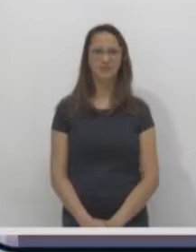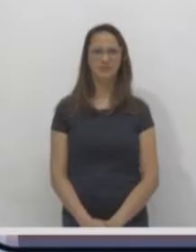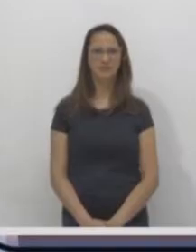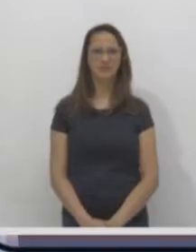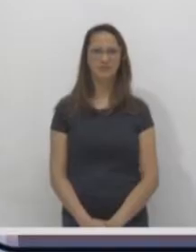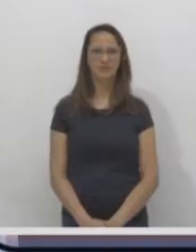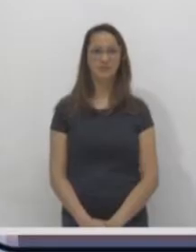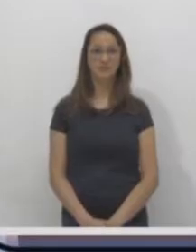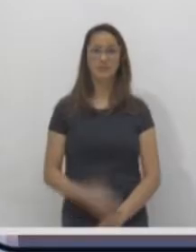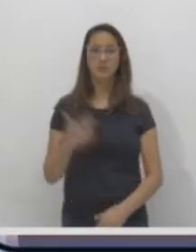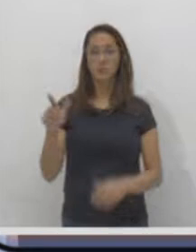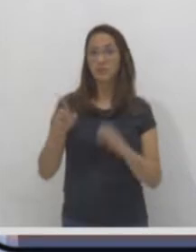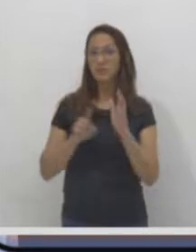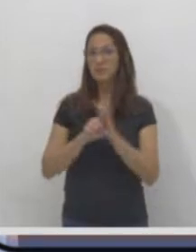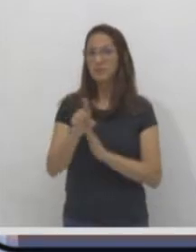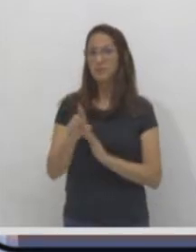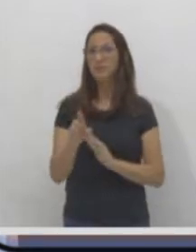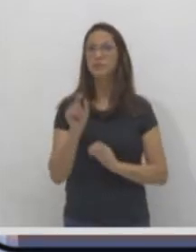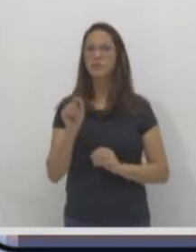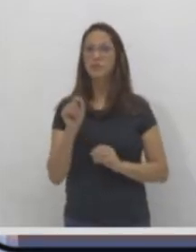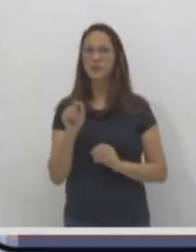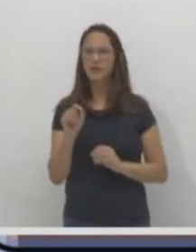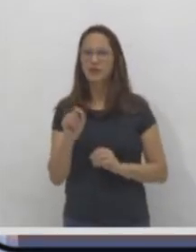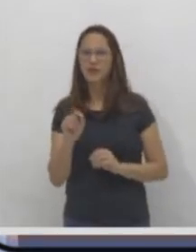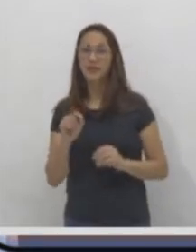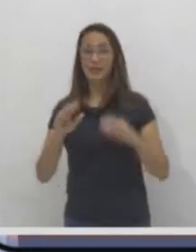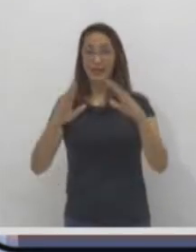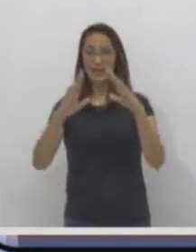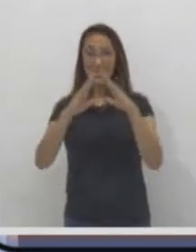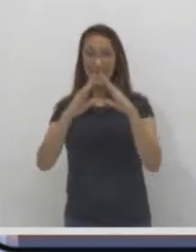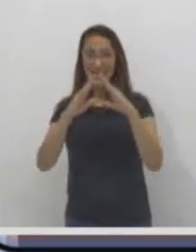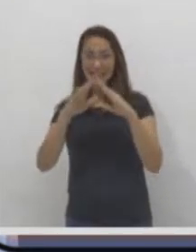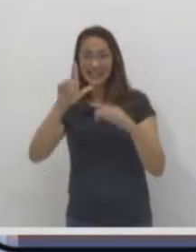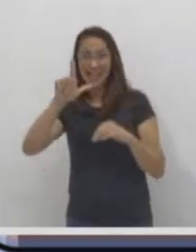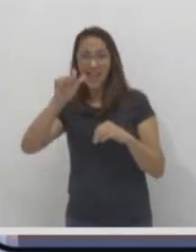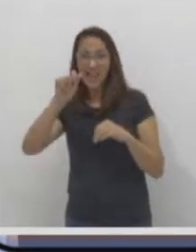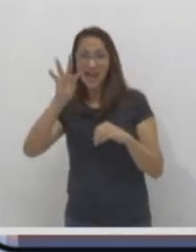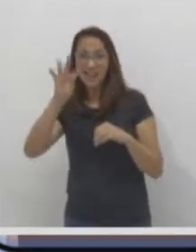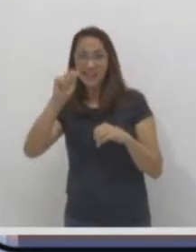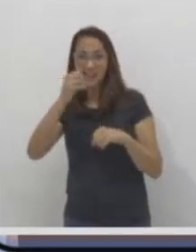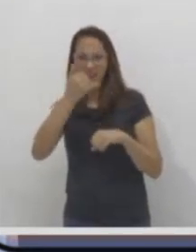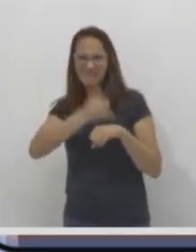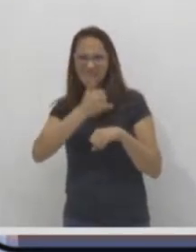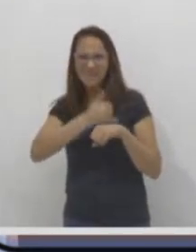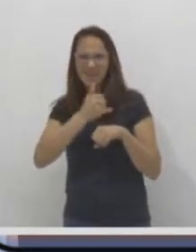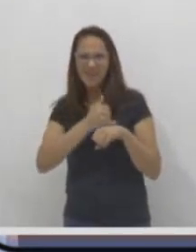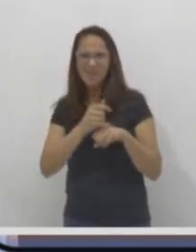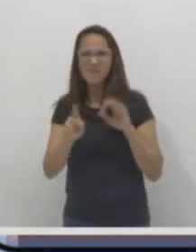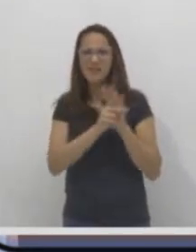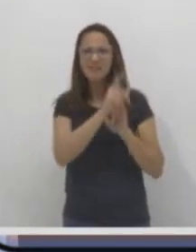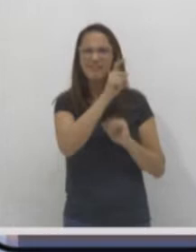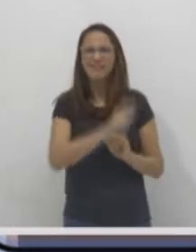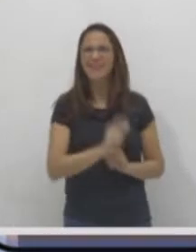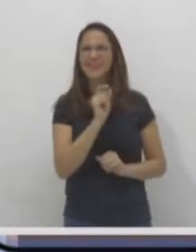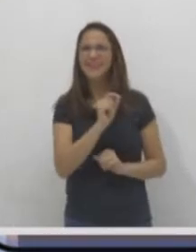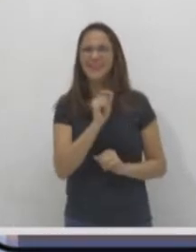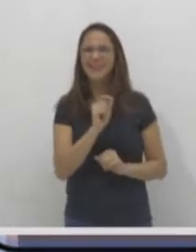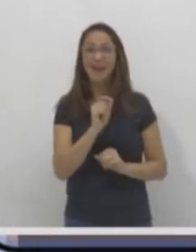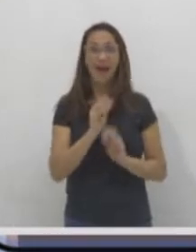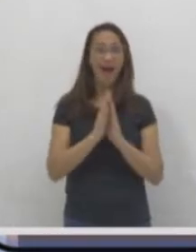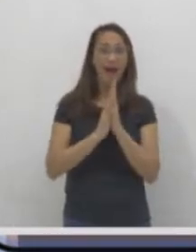A próxima pergunta é, quem é o dono da casa de lata? Vamos ver. Vamos Opa, já temos aqui novamente.